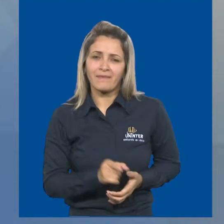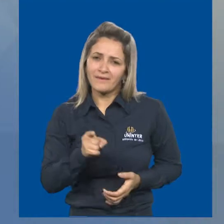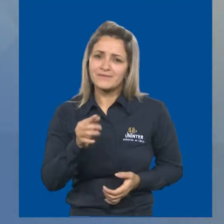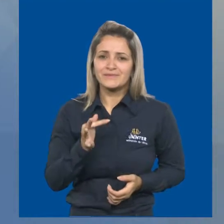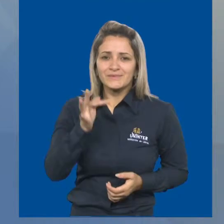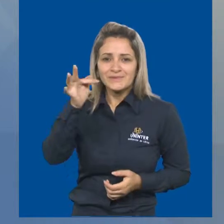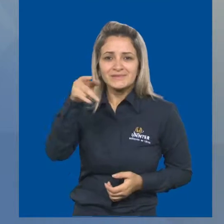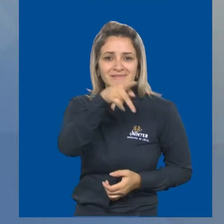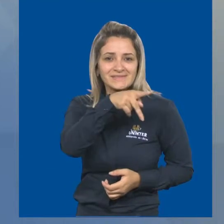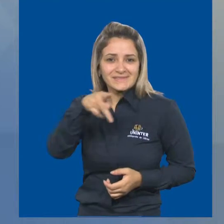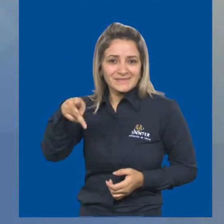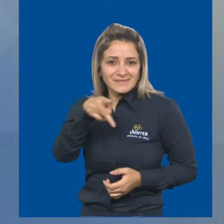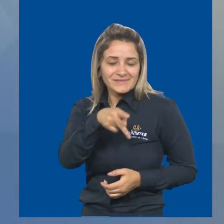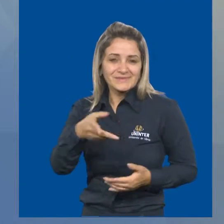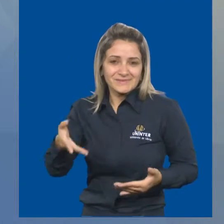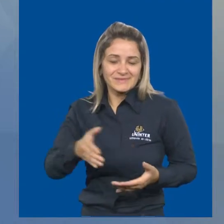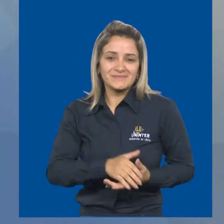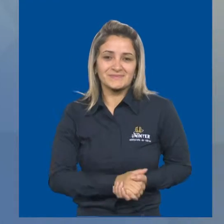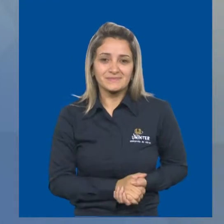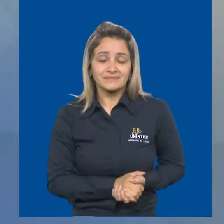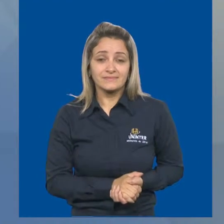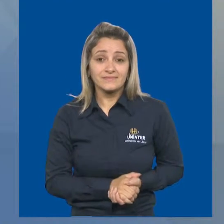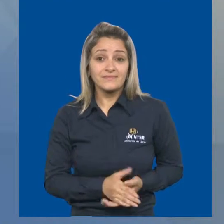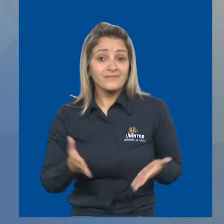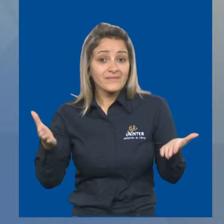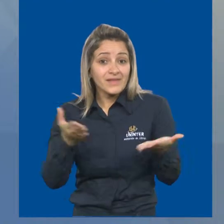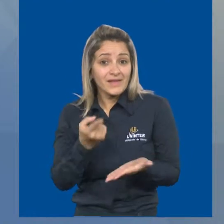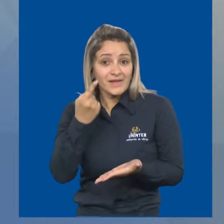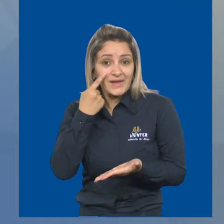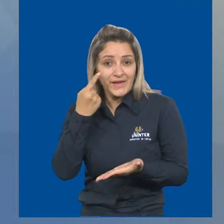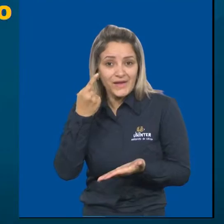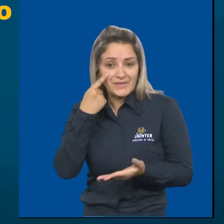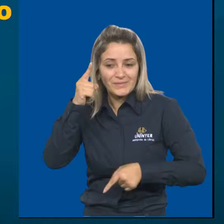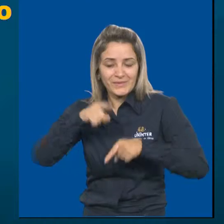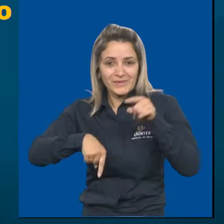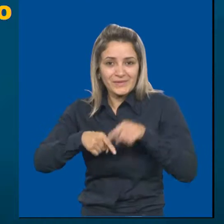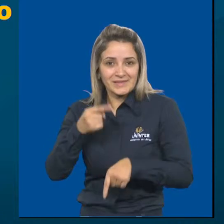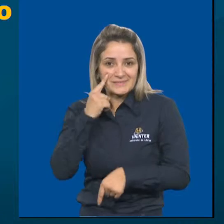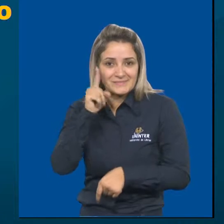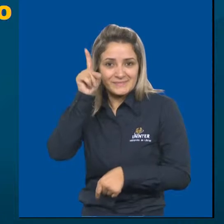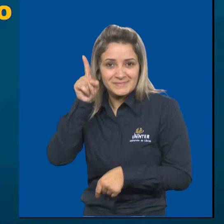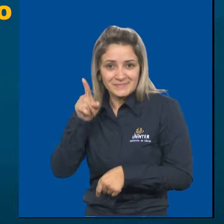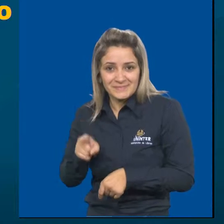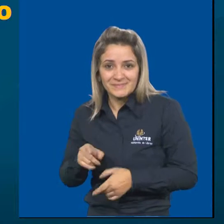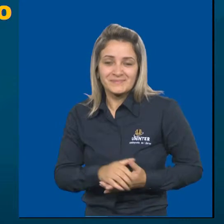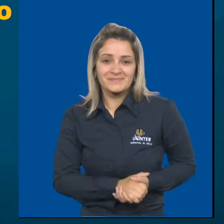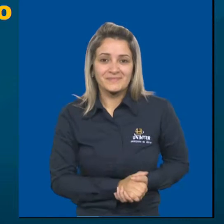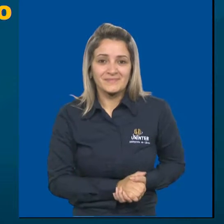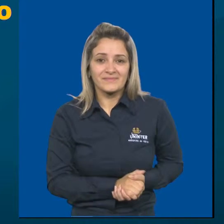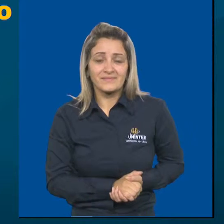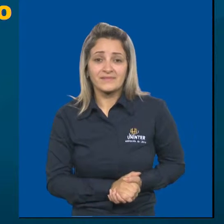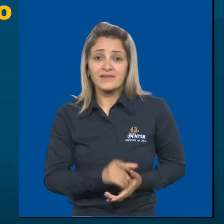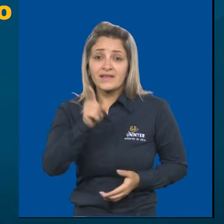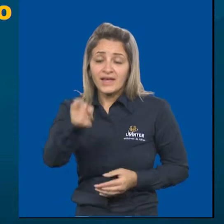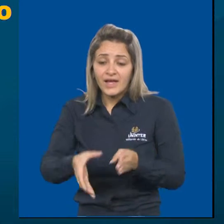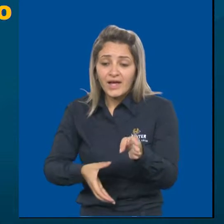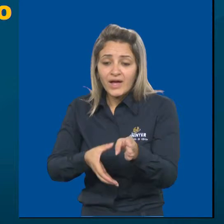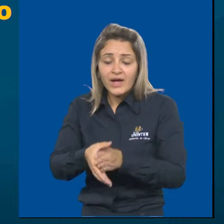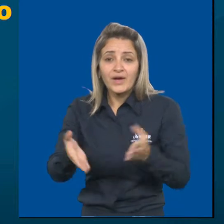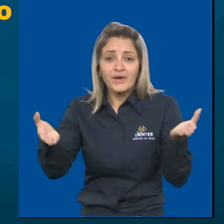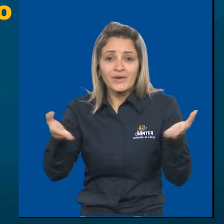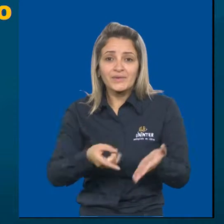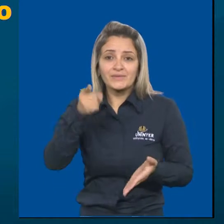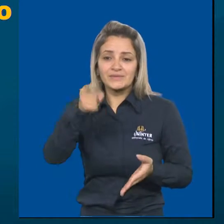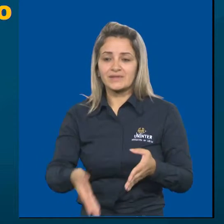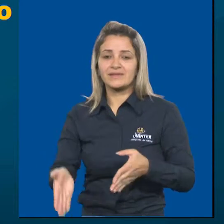professor de Artes Visuais. Vamos dar uma olhada no slide? Então, a dica de hoje é o filme